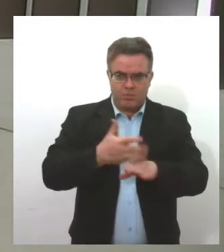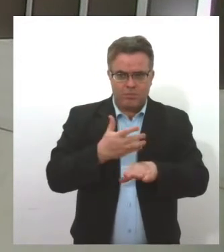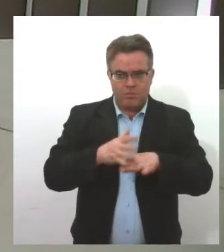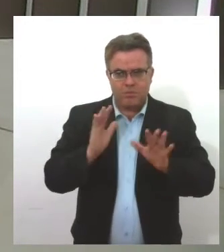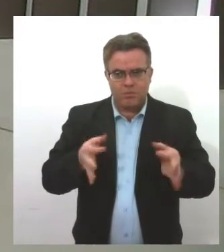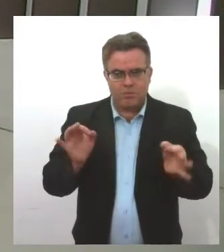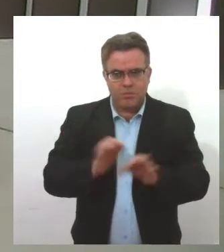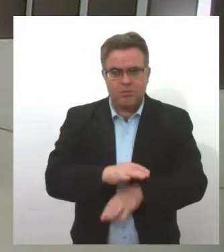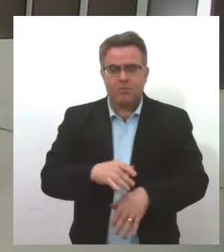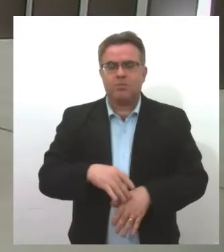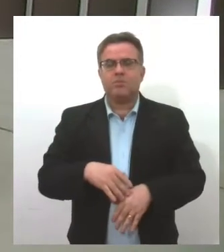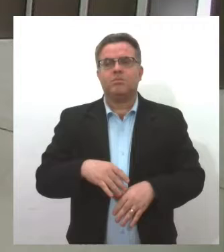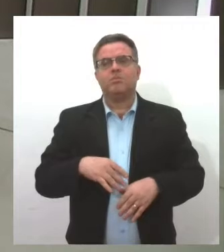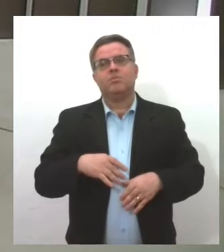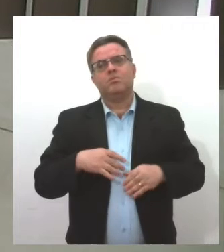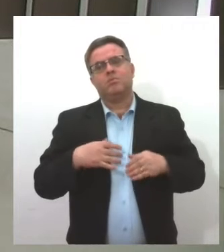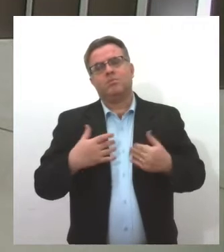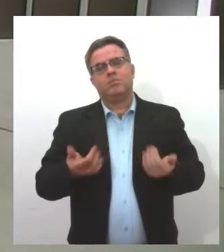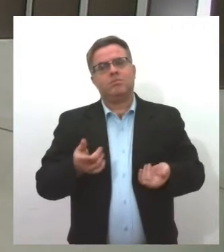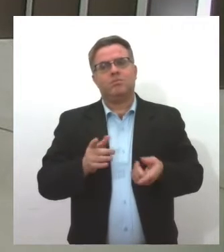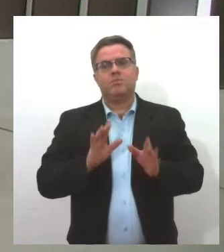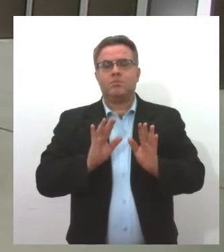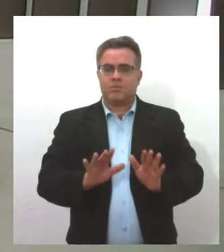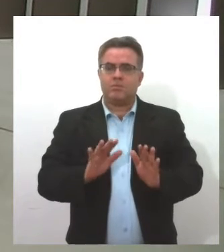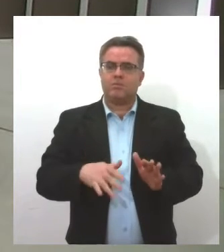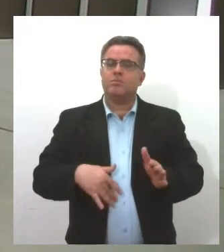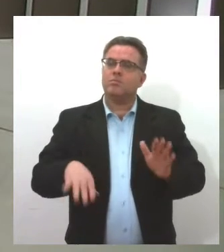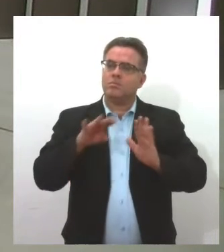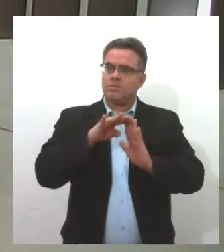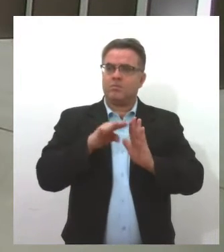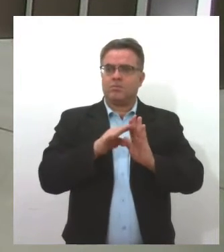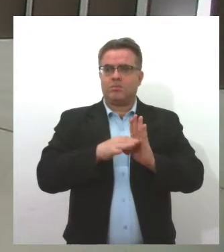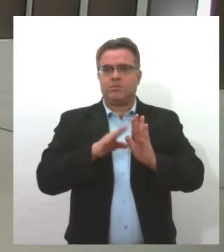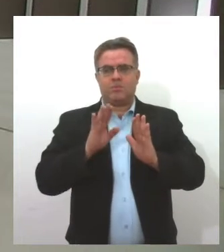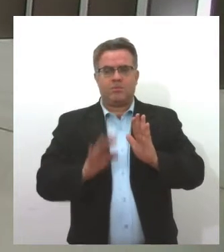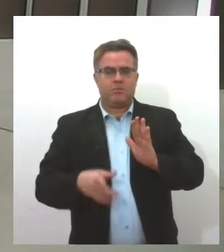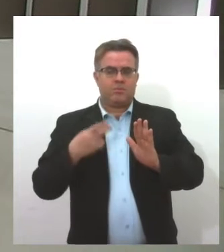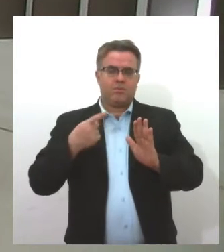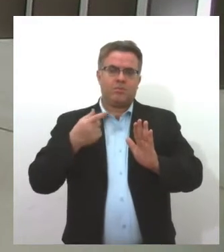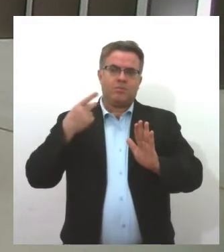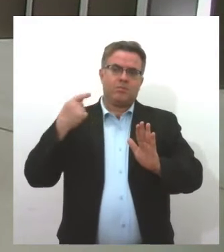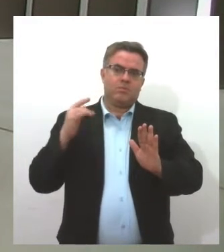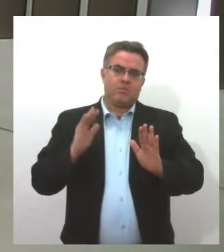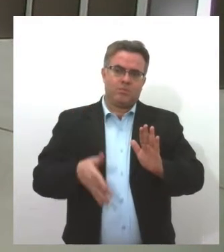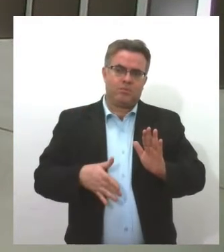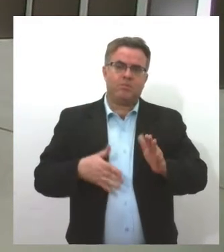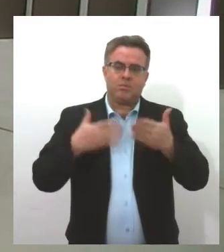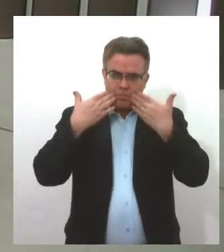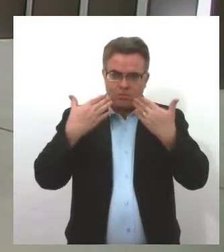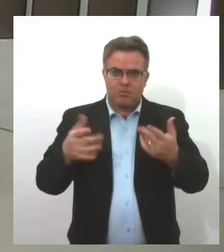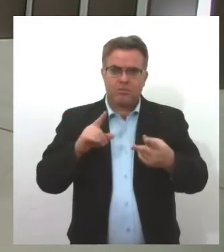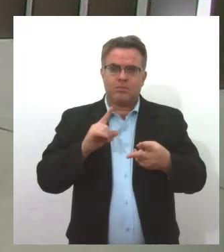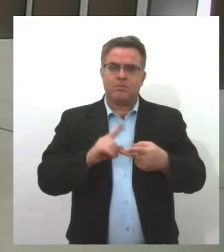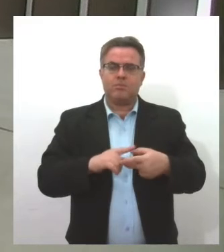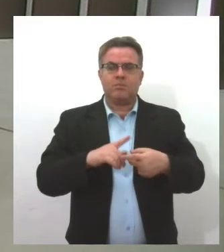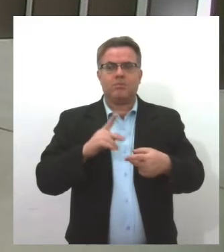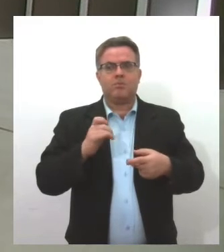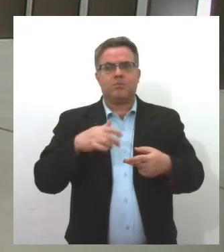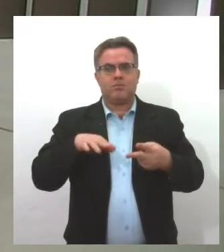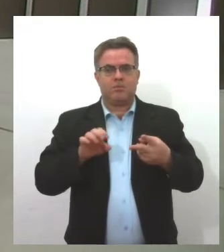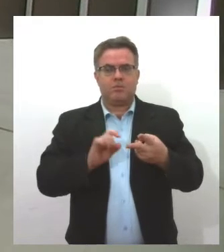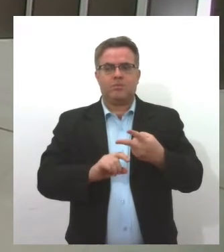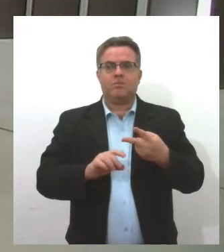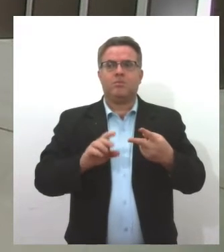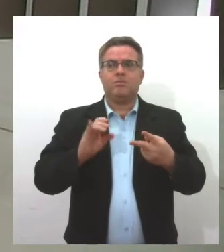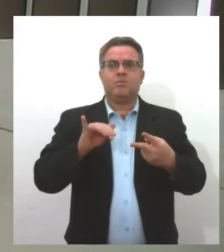Valkyria, nós temos um repertório, seja, nós temos quatro espetáculos. Nós temos a Peleja de Leandro, Mar de